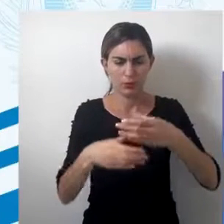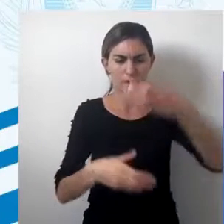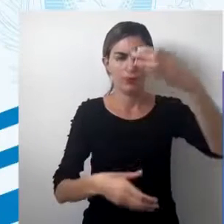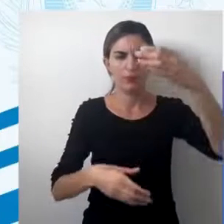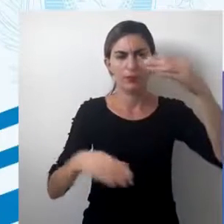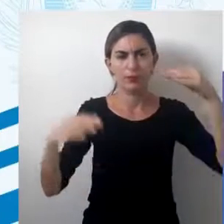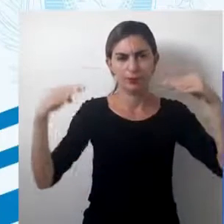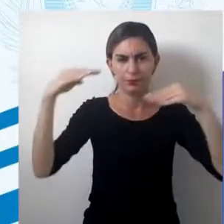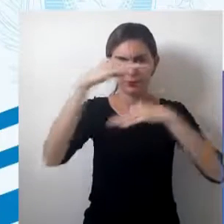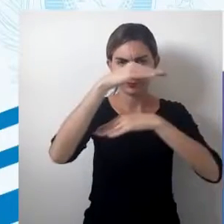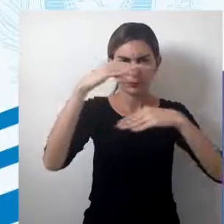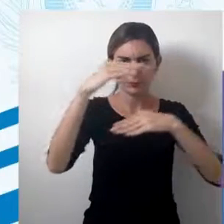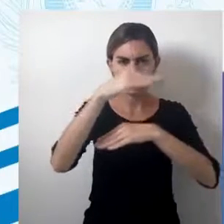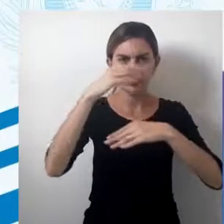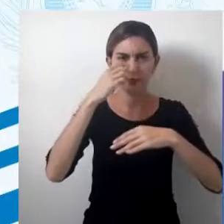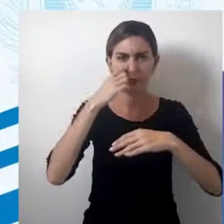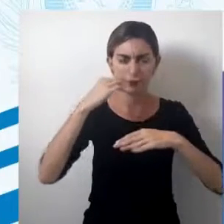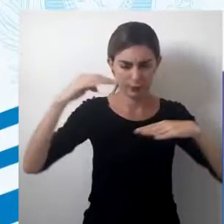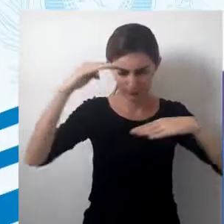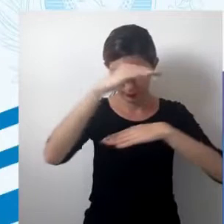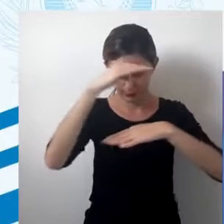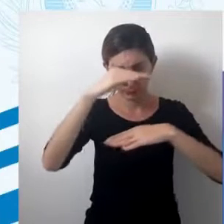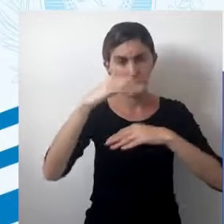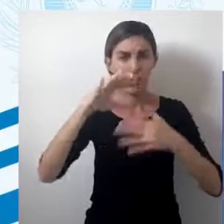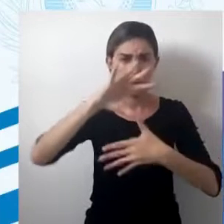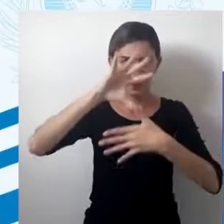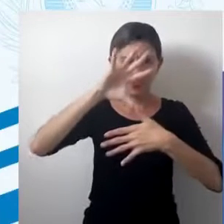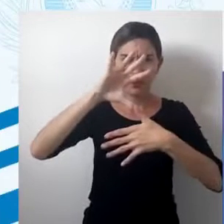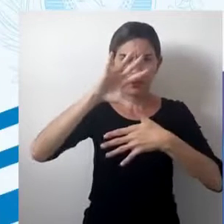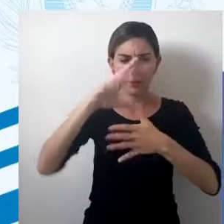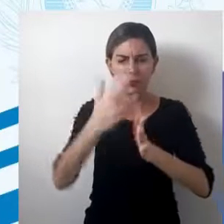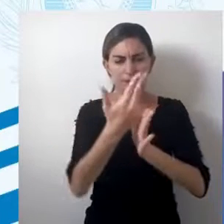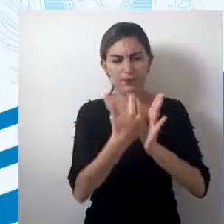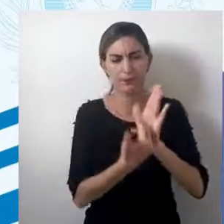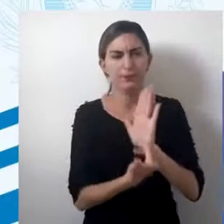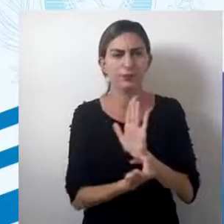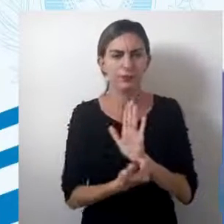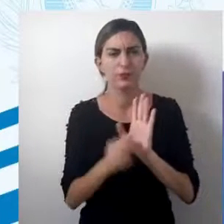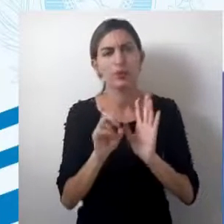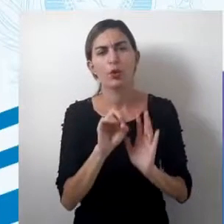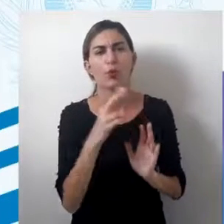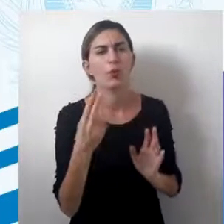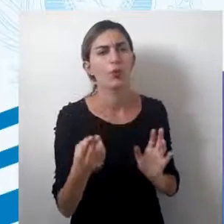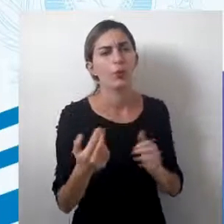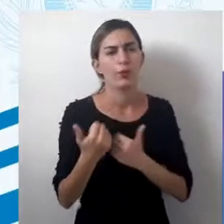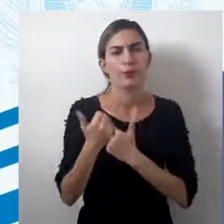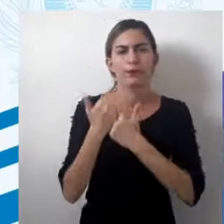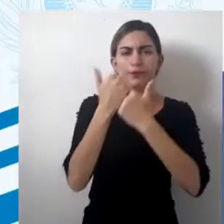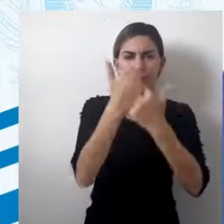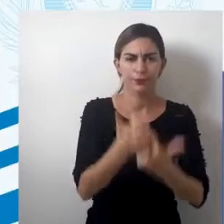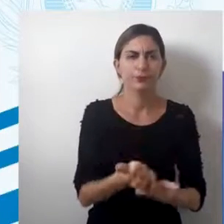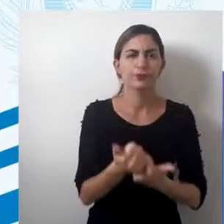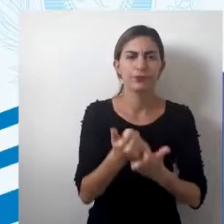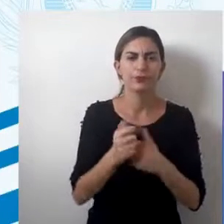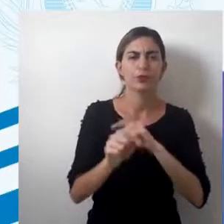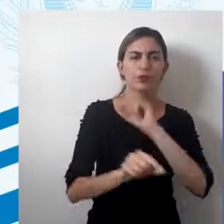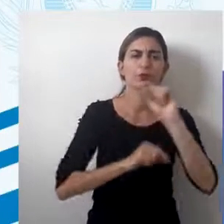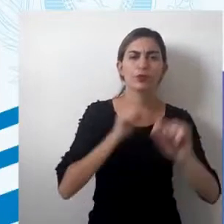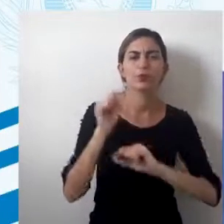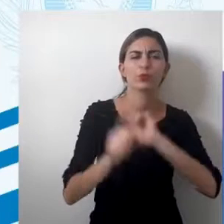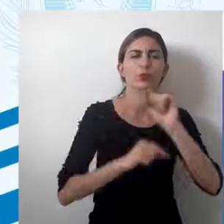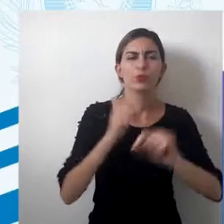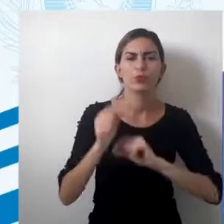paralelos e os meridianos sobre um cilindro em que o mapa será desenhado. Ou seja, a representação, o que